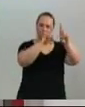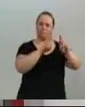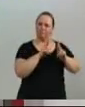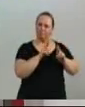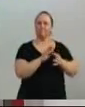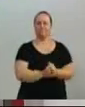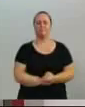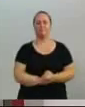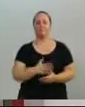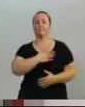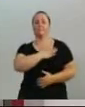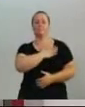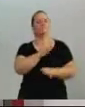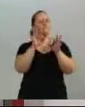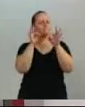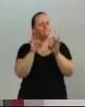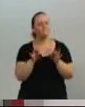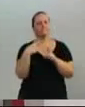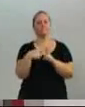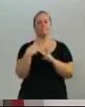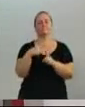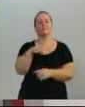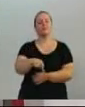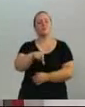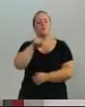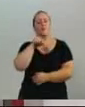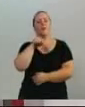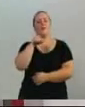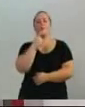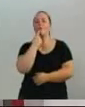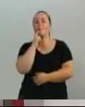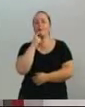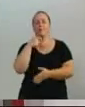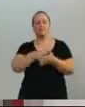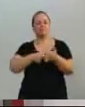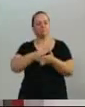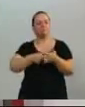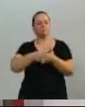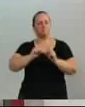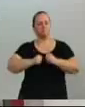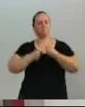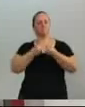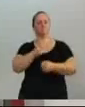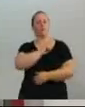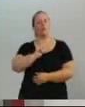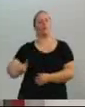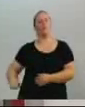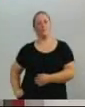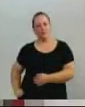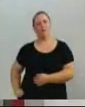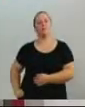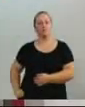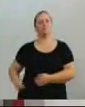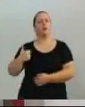escolhe o vereador Robinho para fazer a defesa do governo aqui, a quem eu espero que faça a